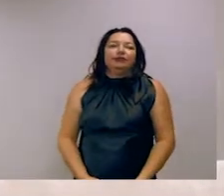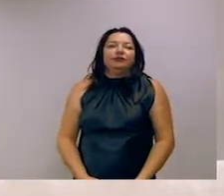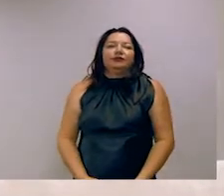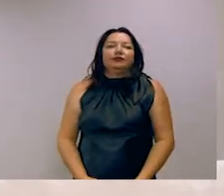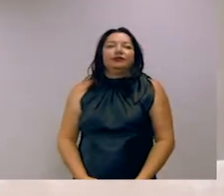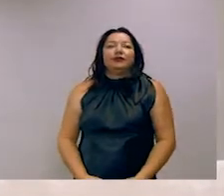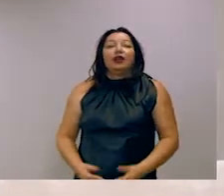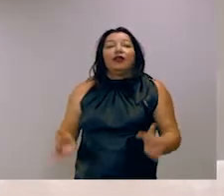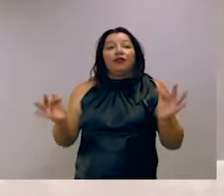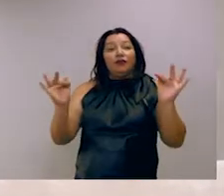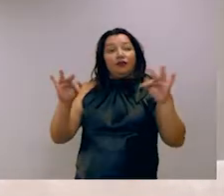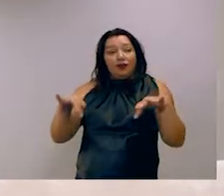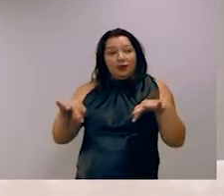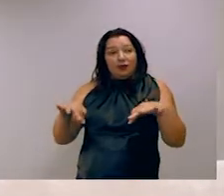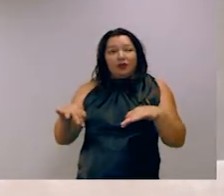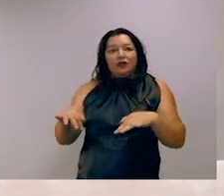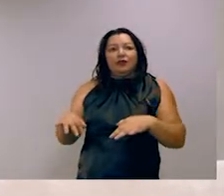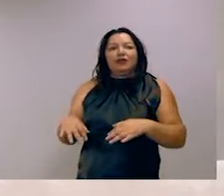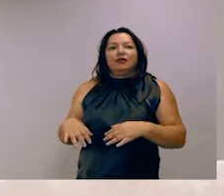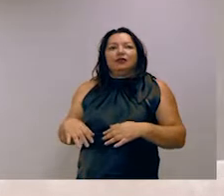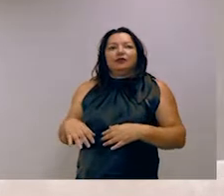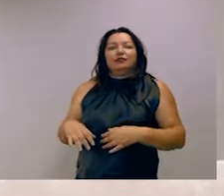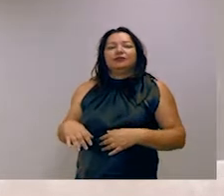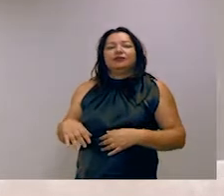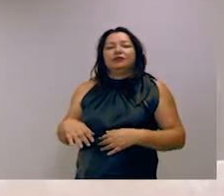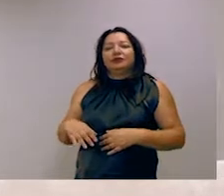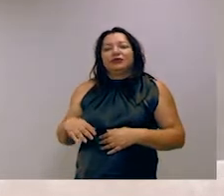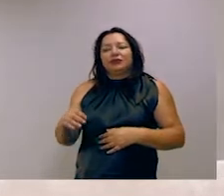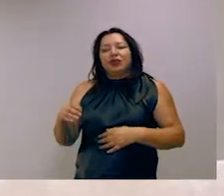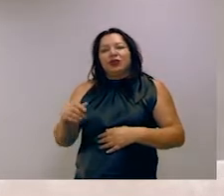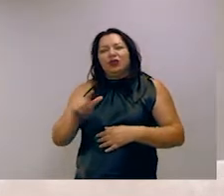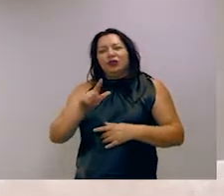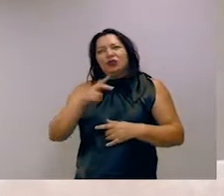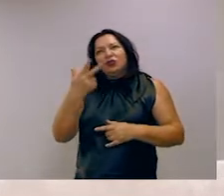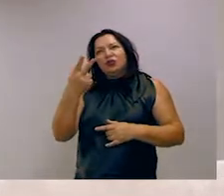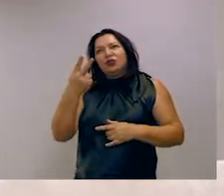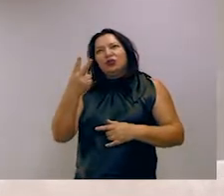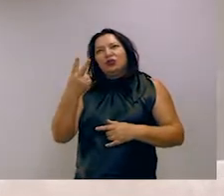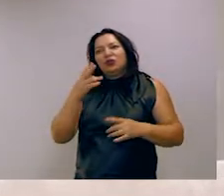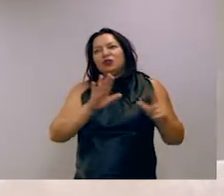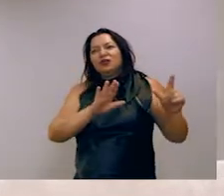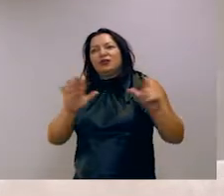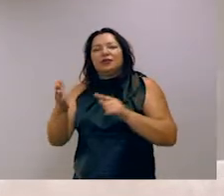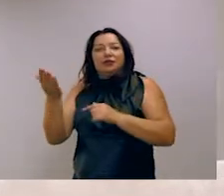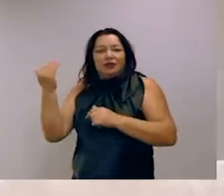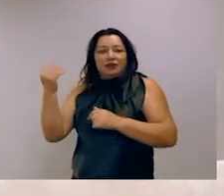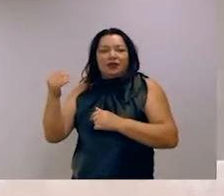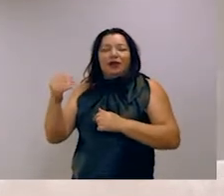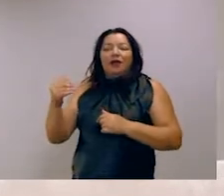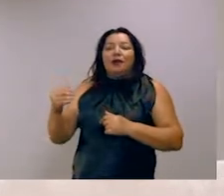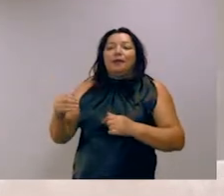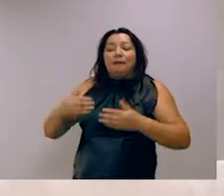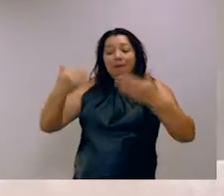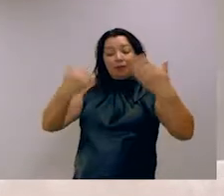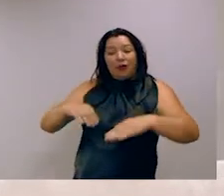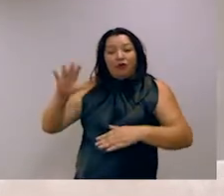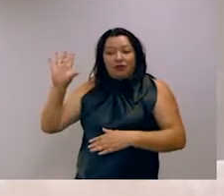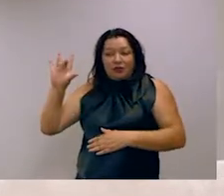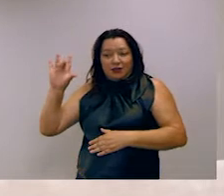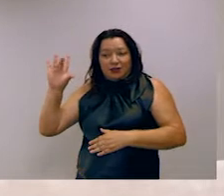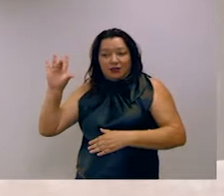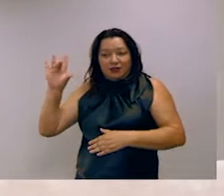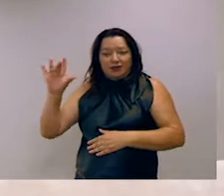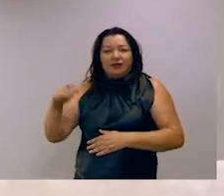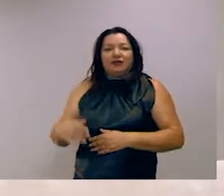finalmente, esse aqui é um novo dataset, um resultado bem recente, acho que de duas semanas, que um dataset de provas de ciência. Agora não é mais